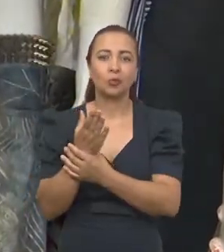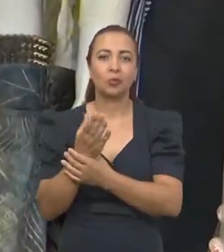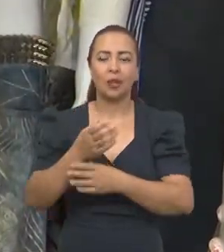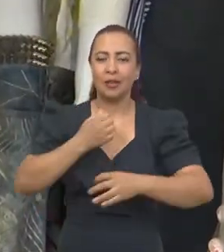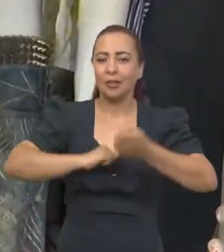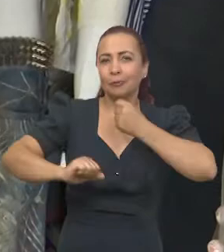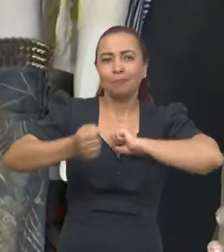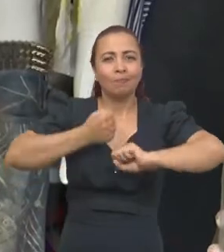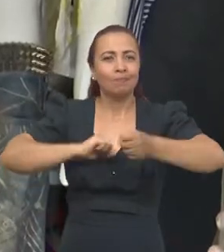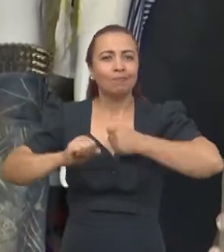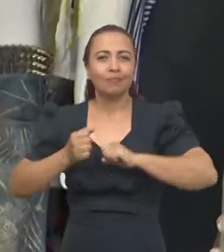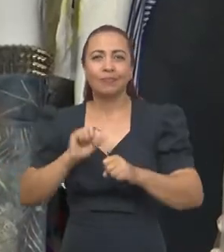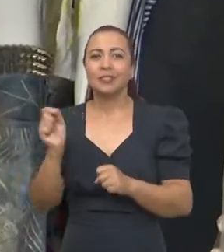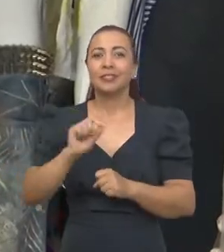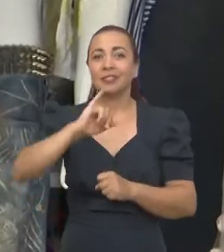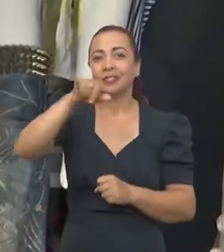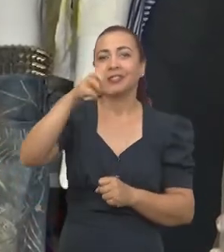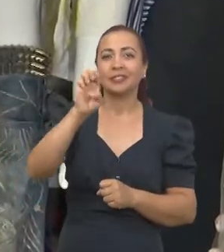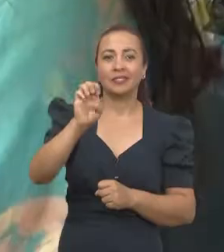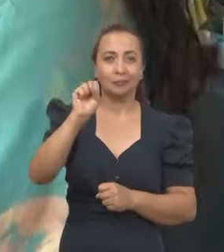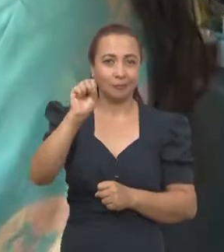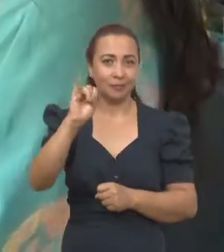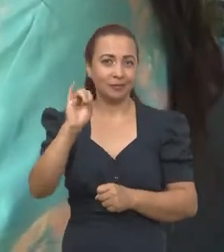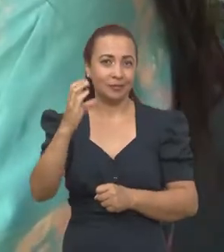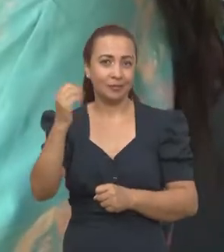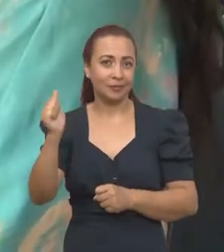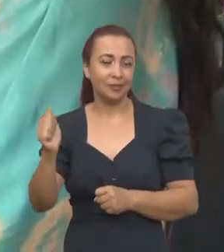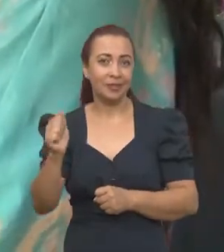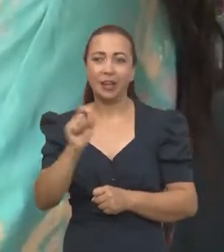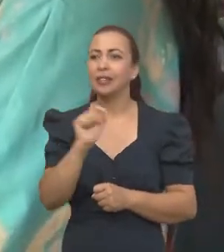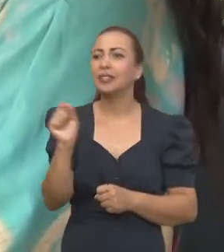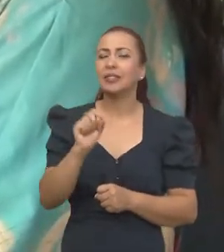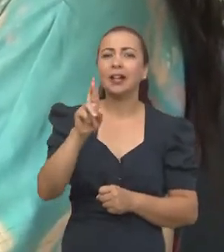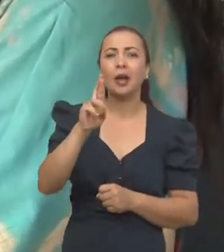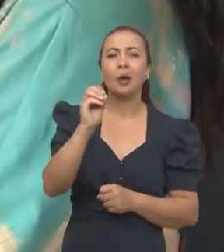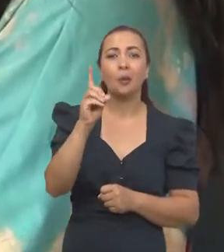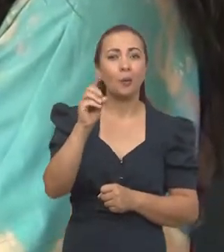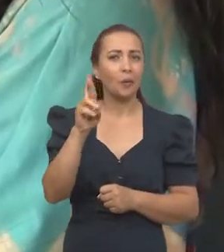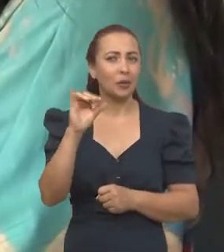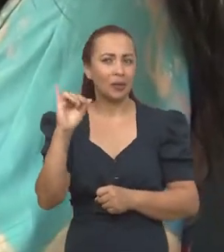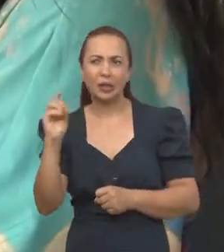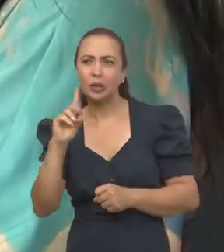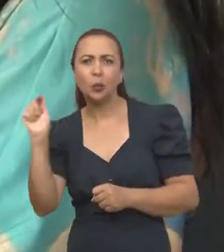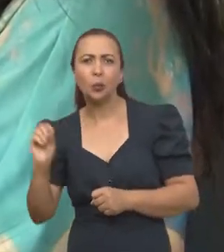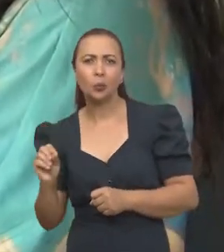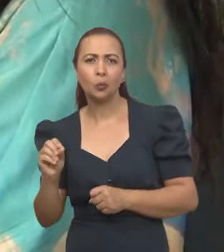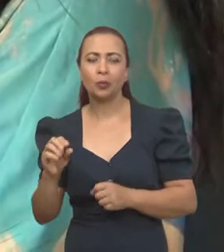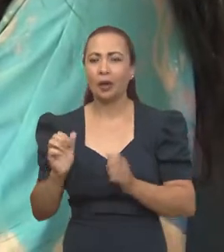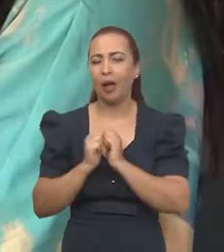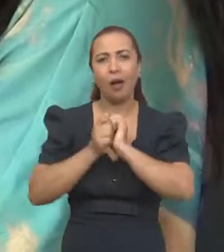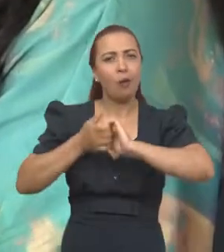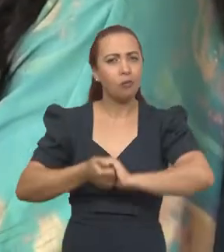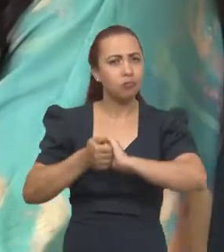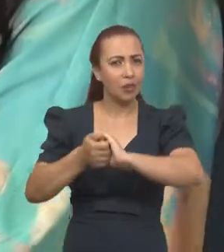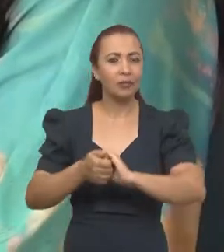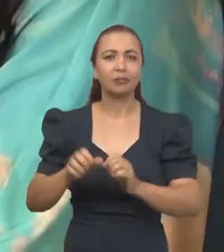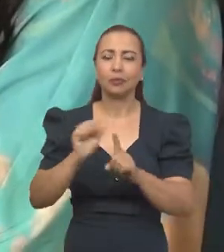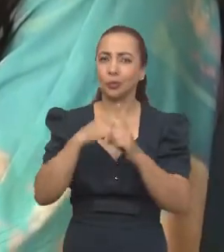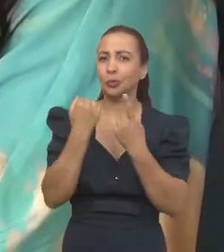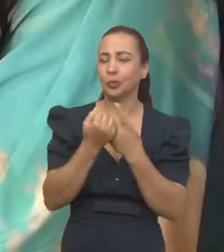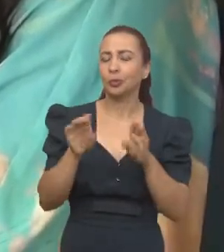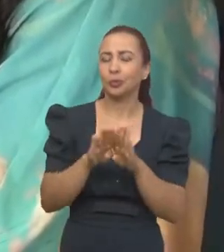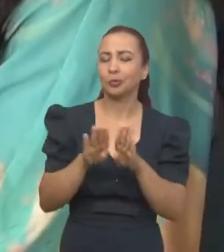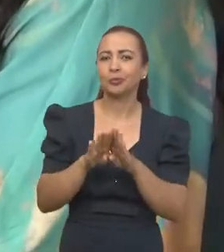inquietação de quem é Jéssica na sociedade, né, de quem é Rodrigo, que meu companheiro e sócio. Então a gente, nesse